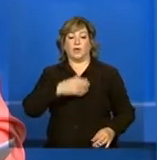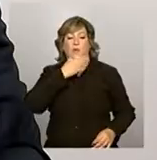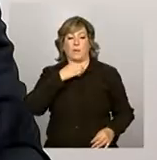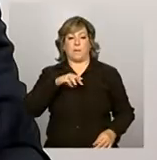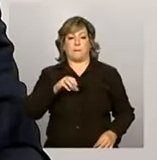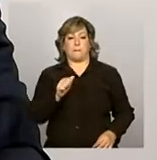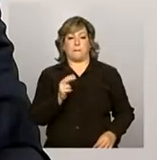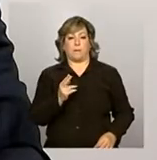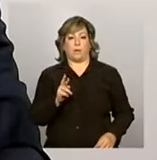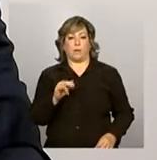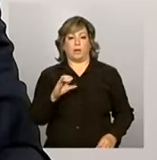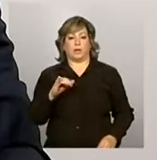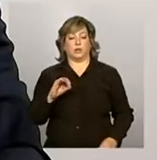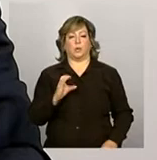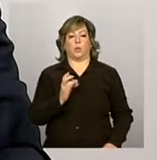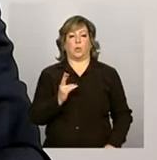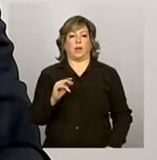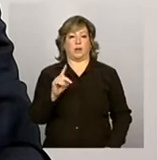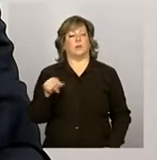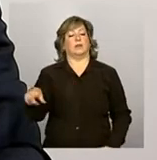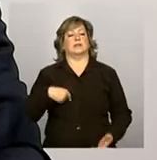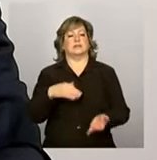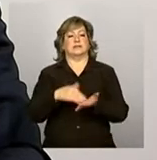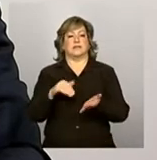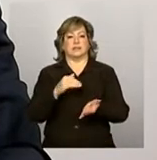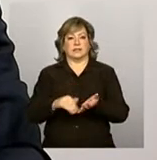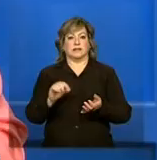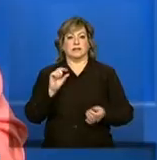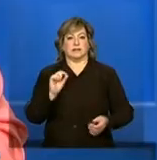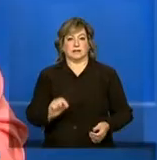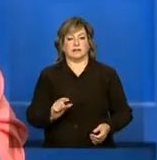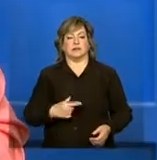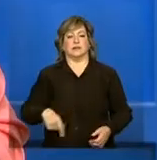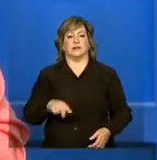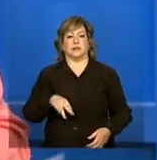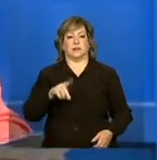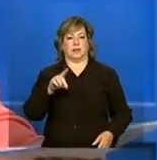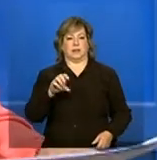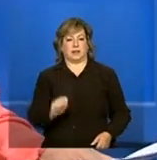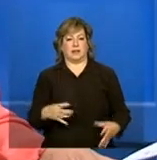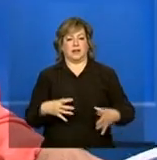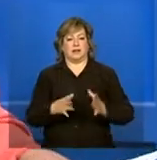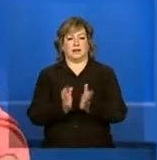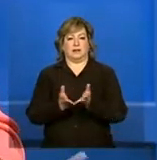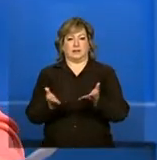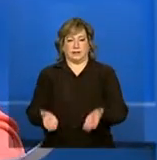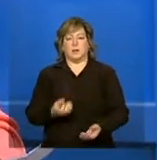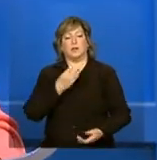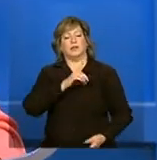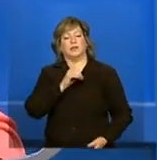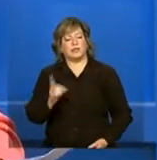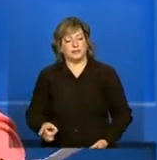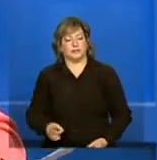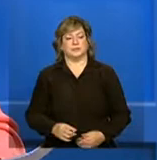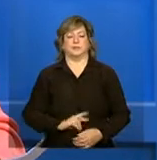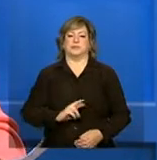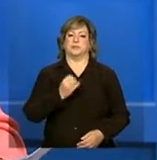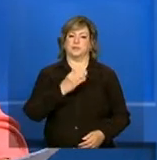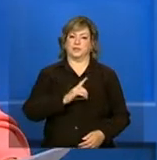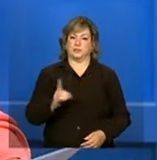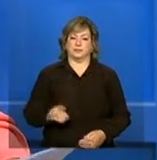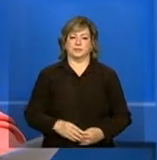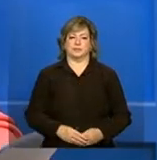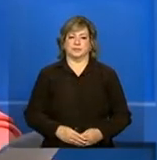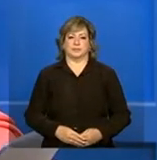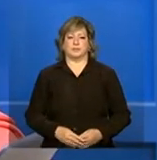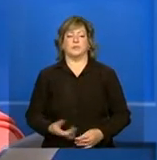Maurício Fleury Curado, da Secretaria Nacional de Renda de Cidadania do MDS. Bom dia, Maurício. Bom dia, Maurício. Bom, Maurício, o